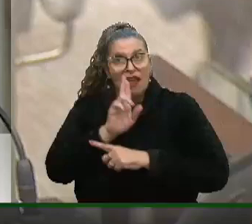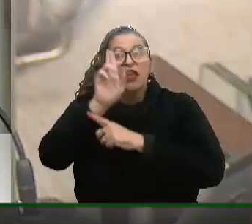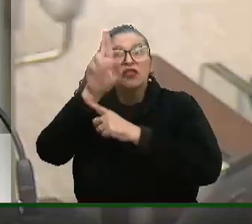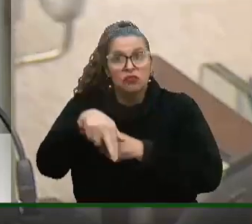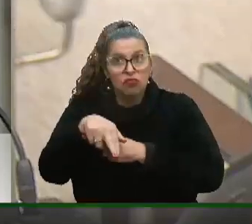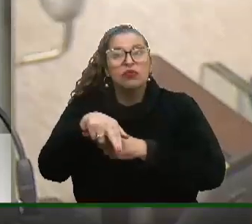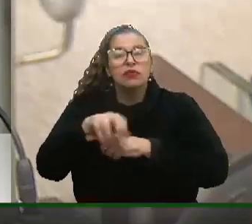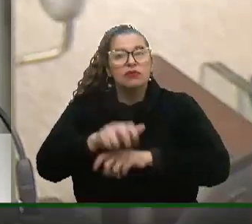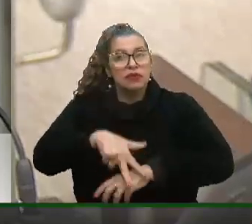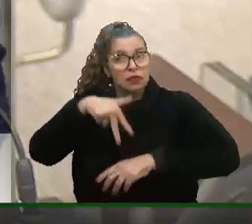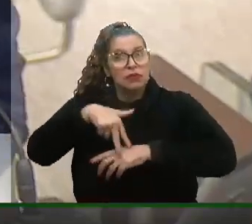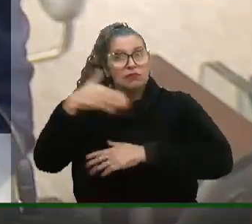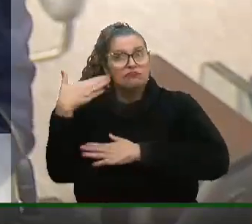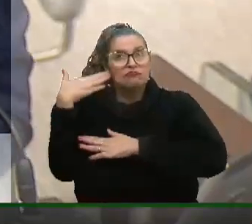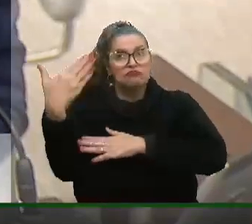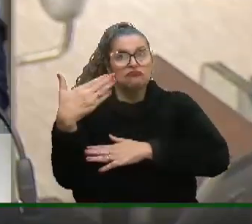dessa tribuna. Muito obrigado, senhor presidente.